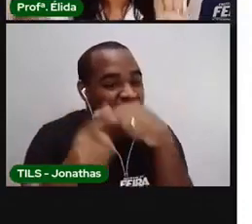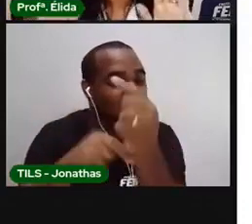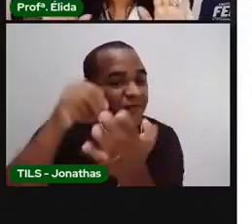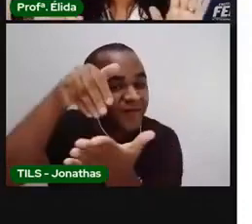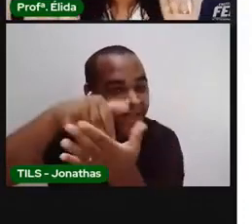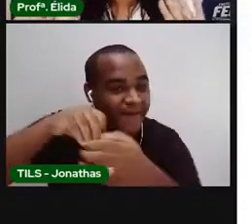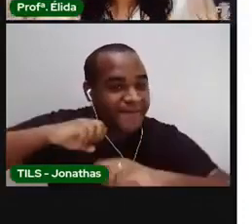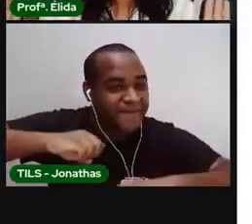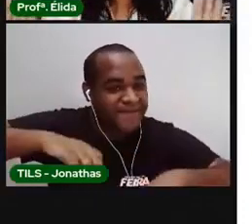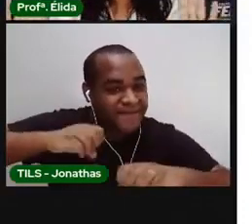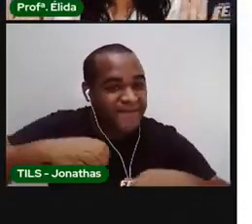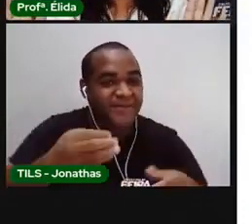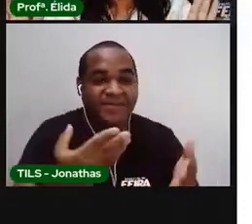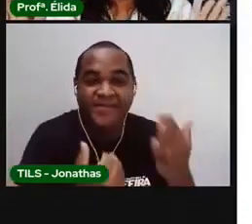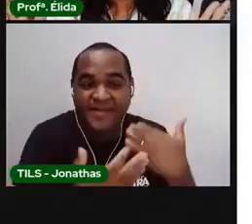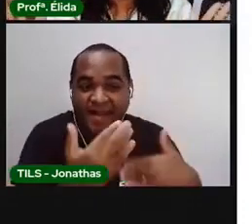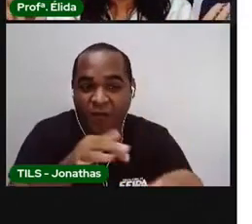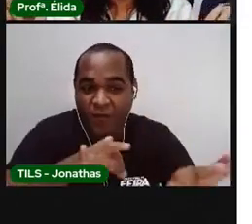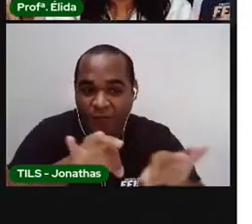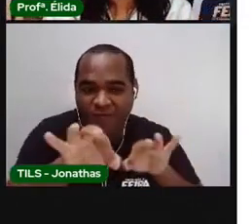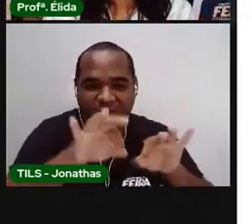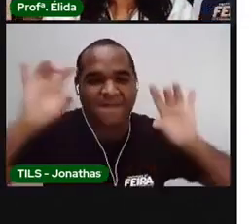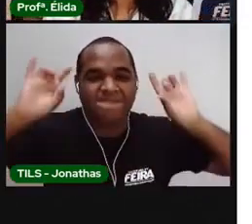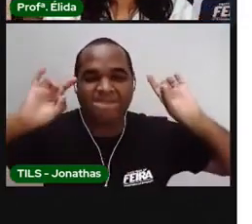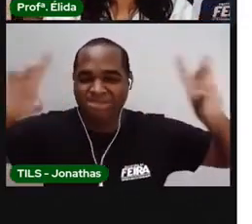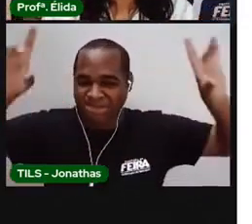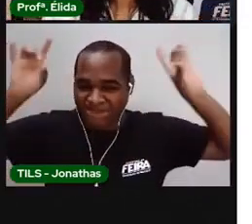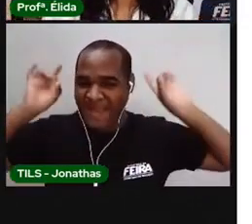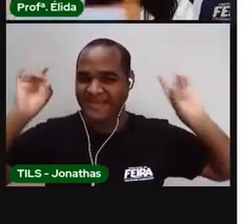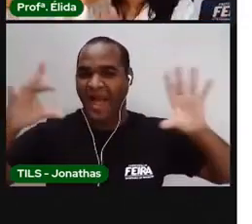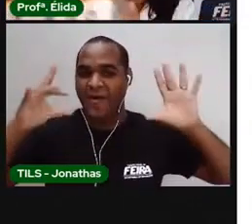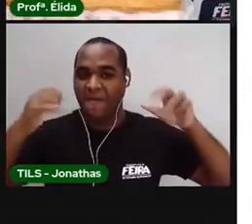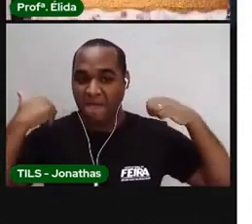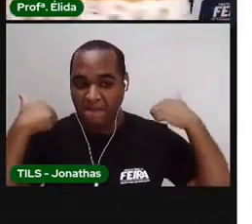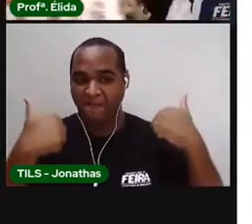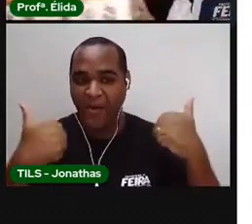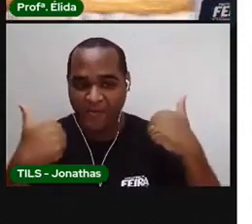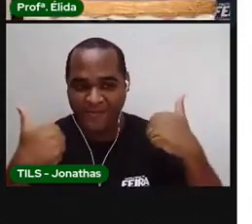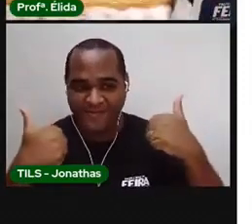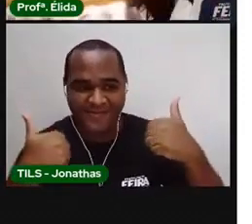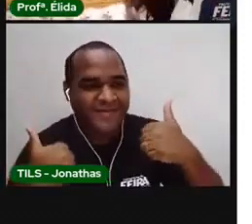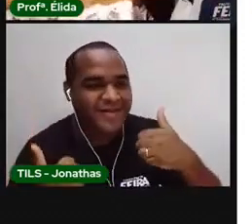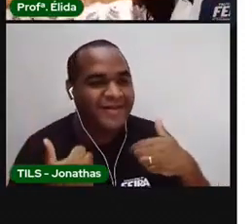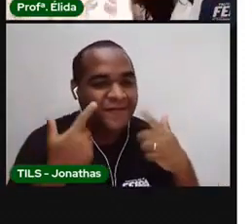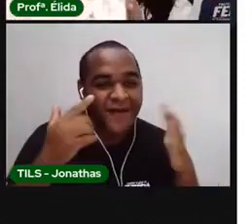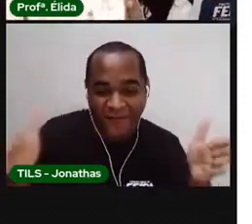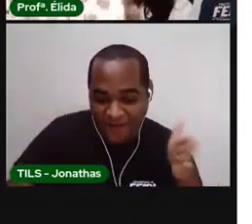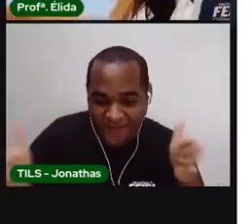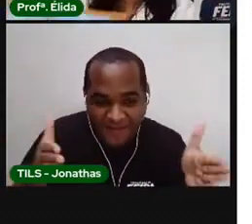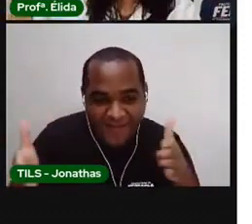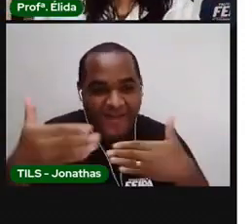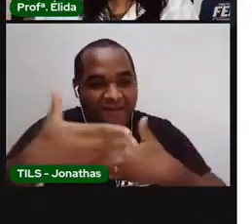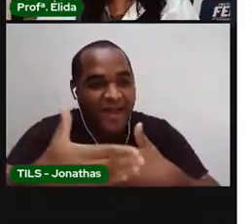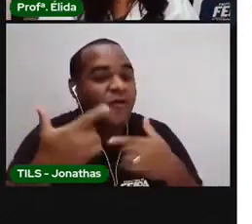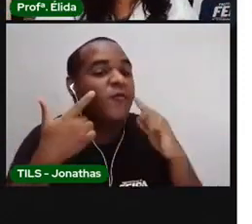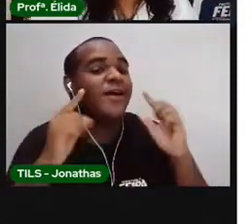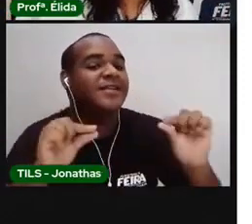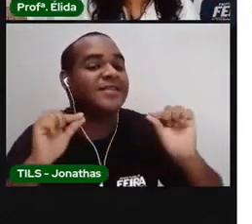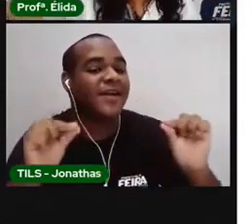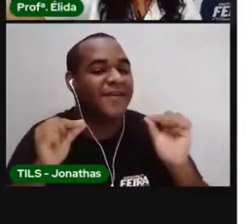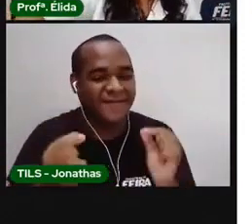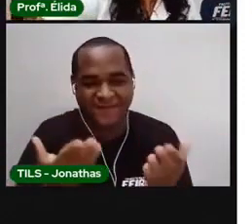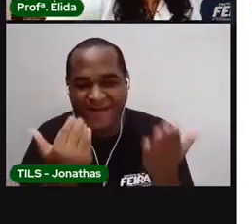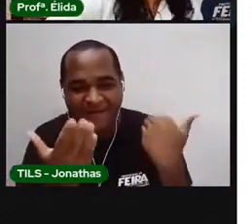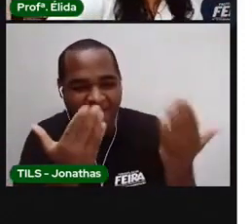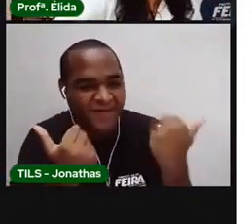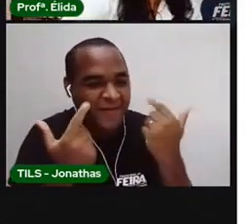aula, a gente vai arrumar de uma forma especial. Está bom? Vamos ver o que tem dentro da caixa? Vamos lá.